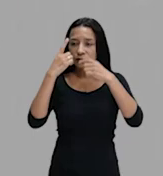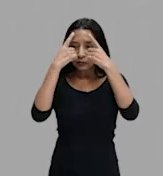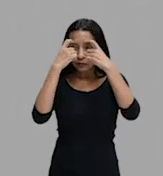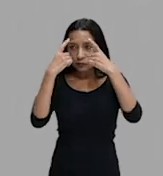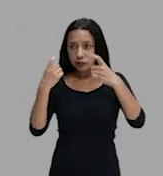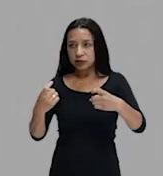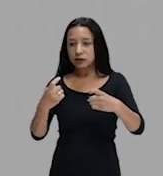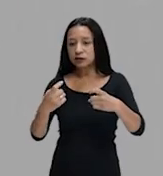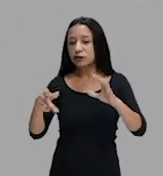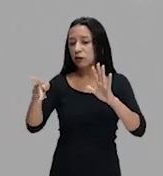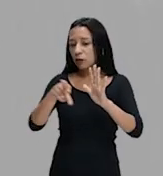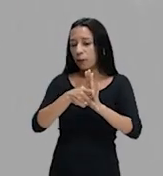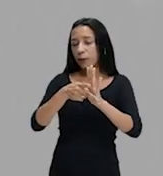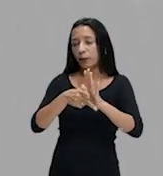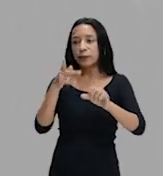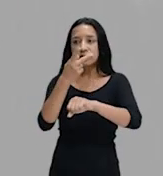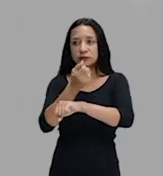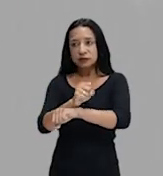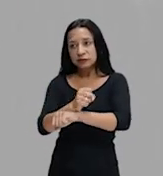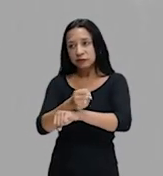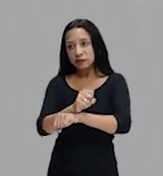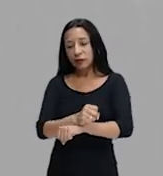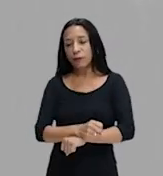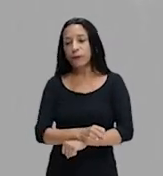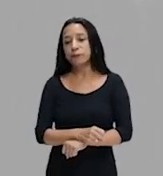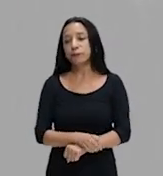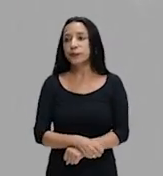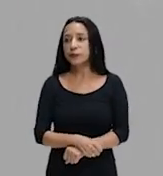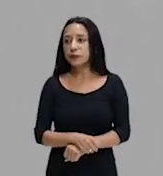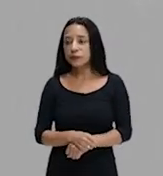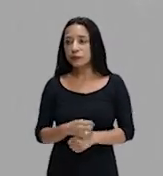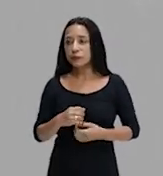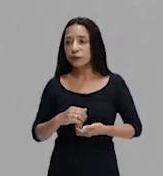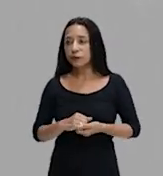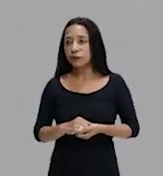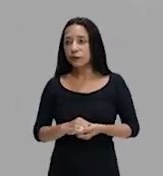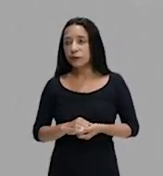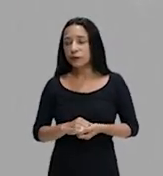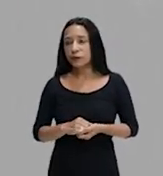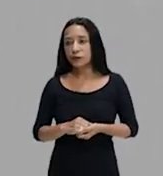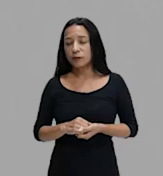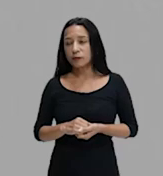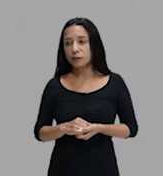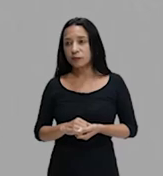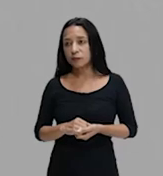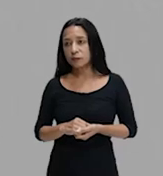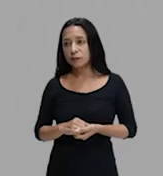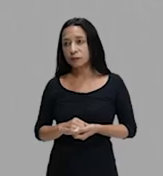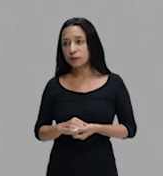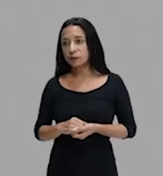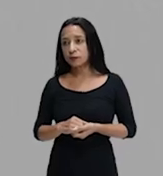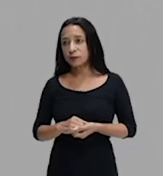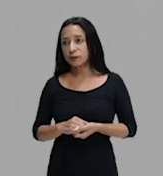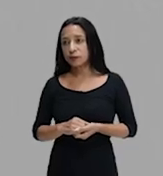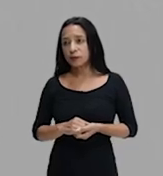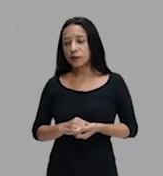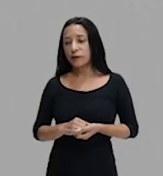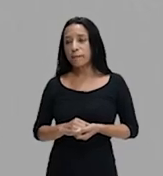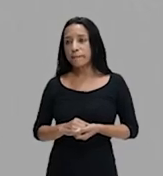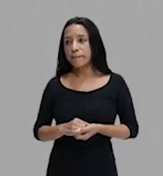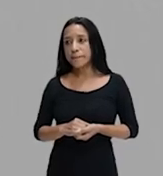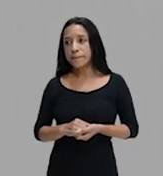e da própria escravidão. Uma das principais irmandades, uma das principais sociedades que vai formar